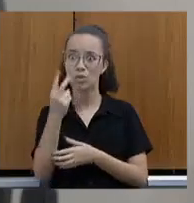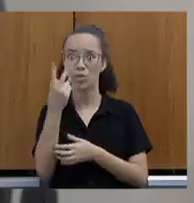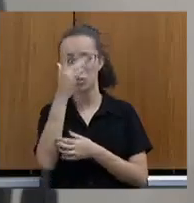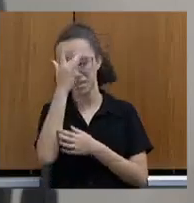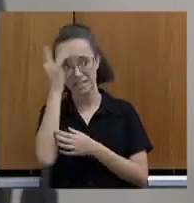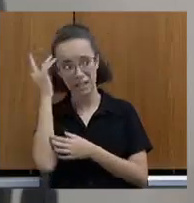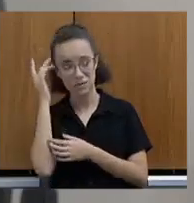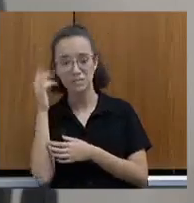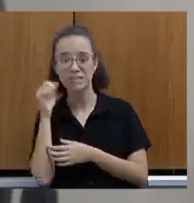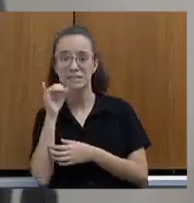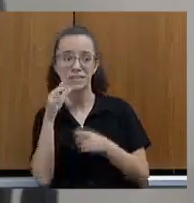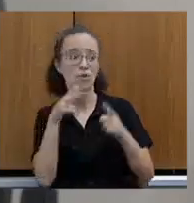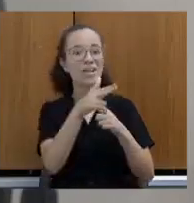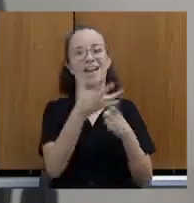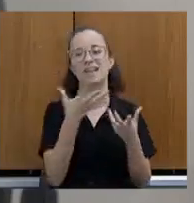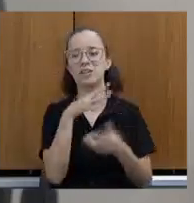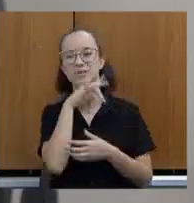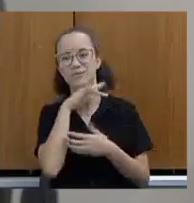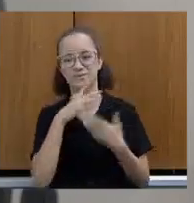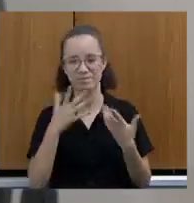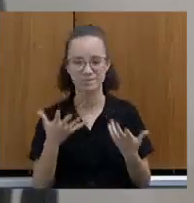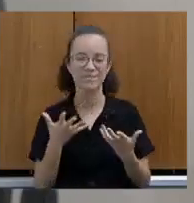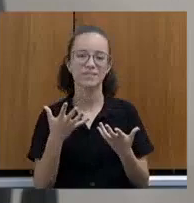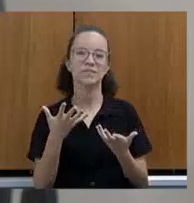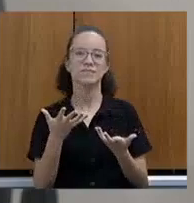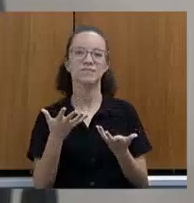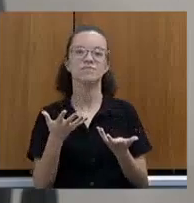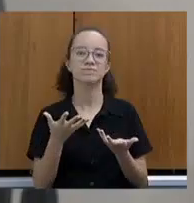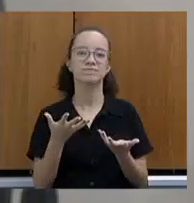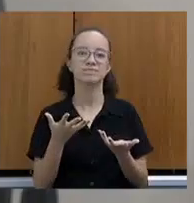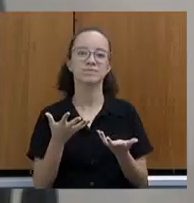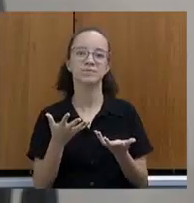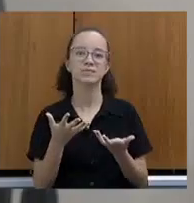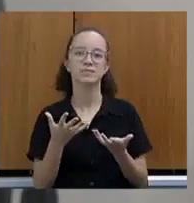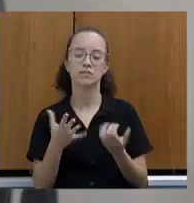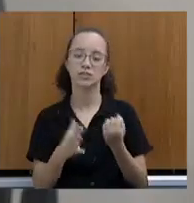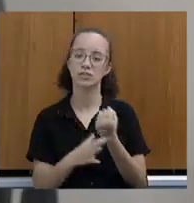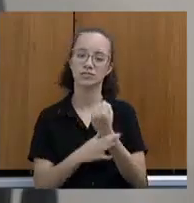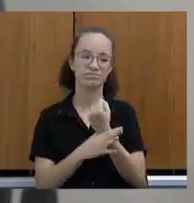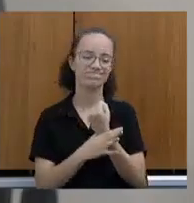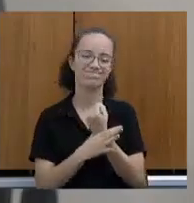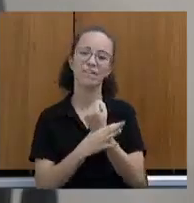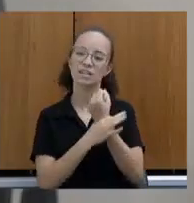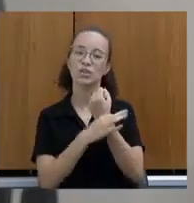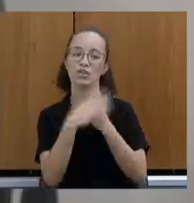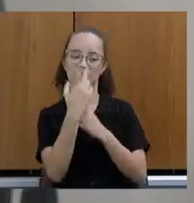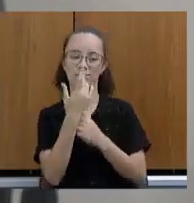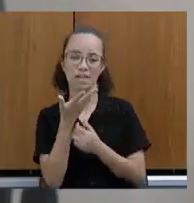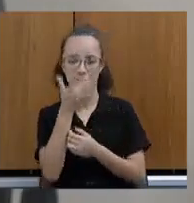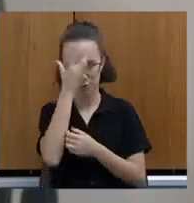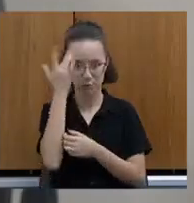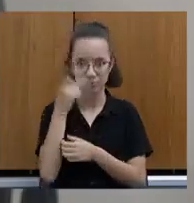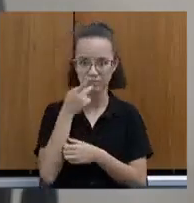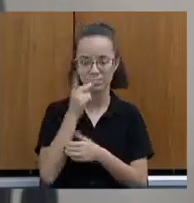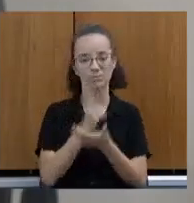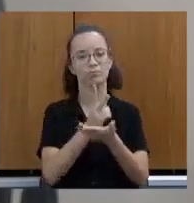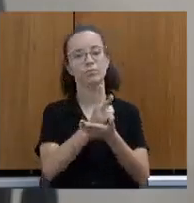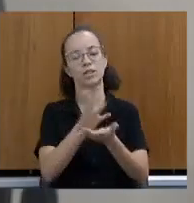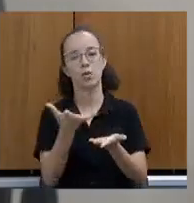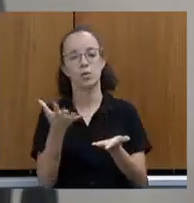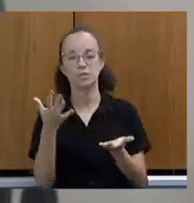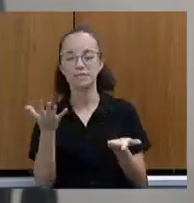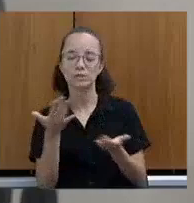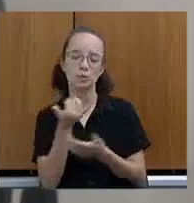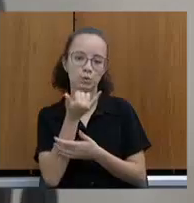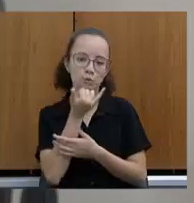você cortar a fala do povo é ruim. A gente garantiu a fala, por isso comeu um pouco do tempo aqui da Assembleia